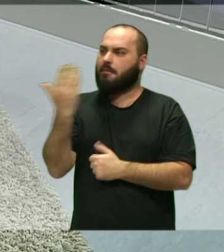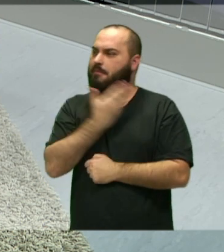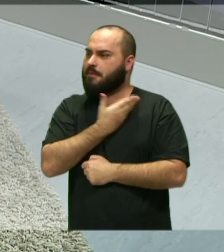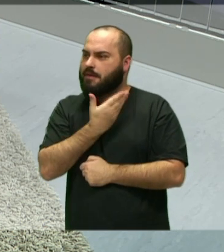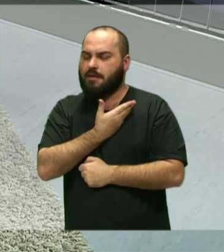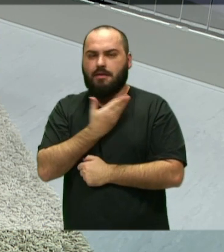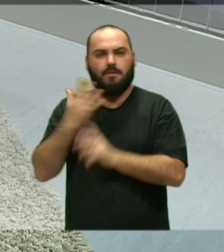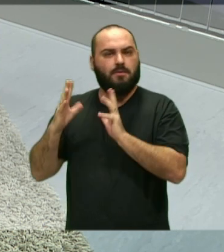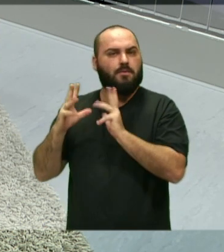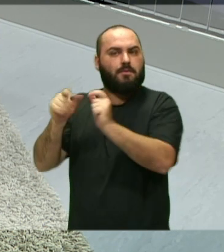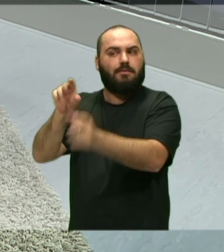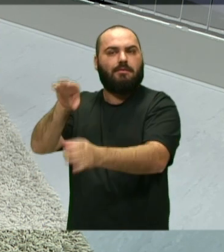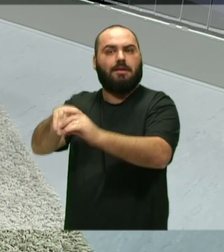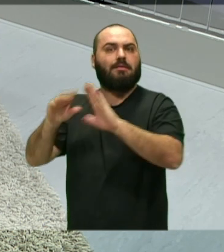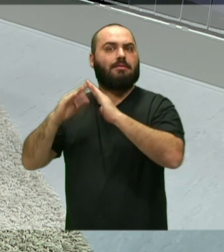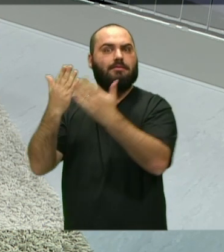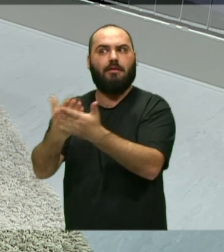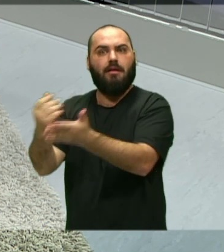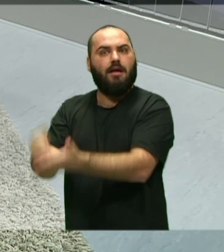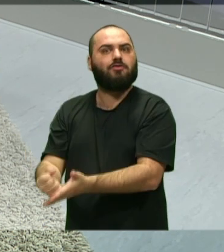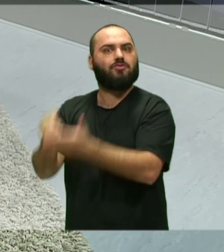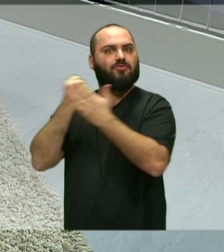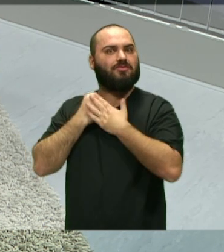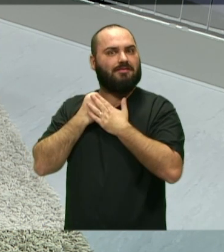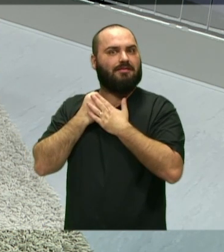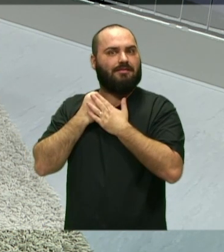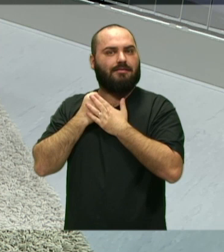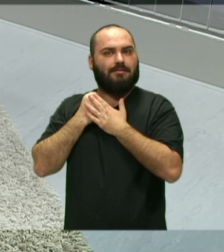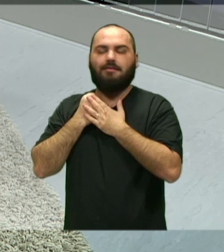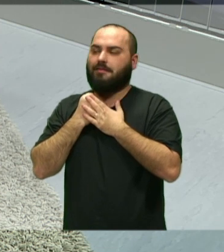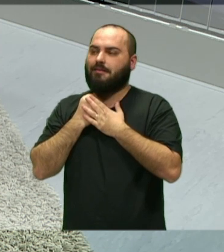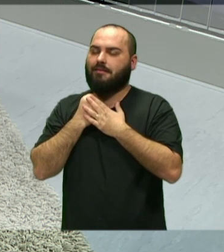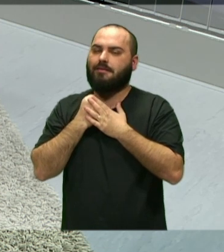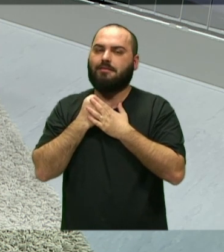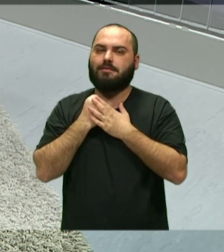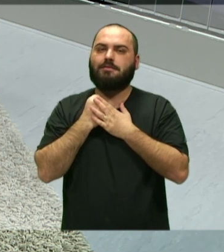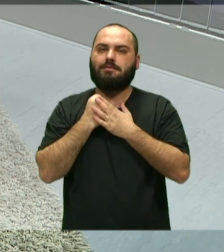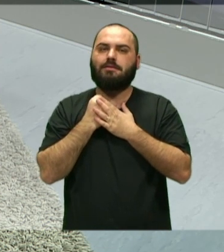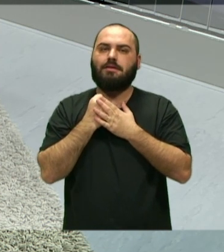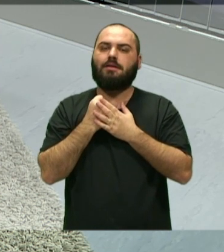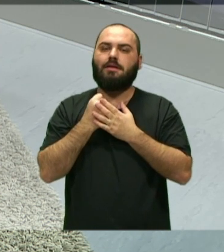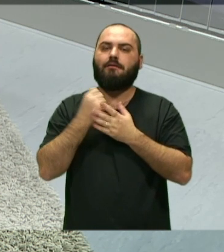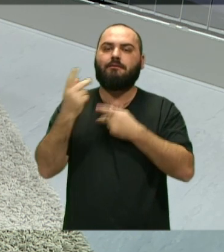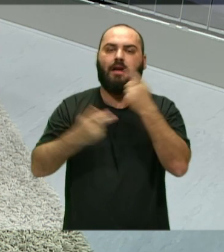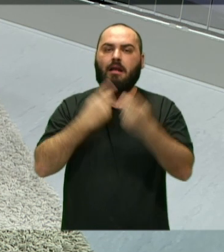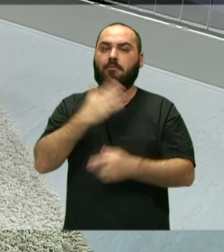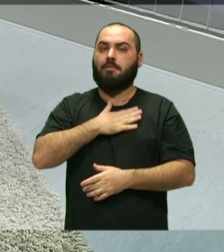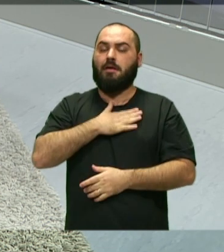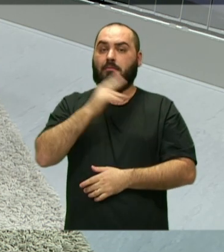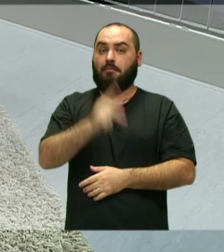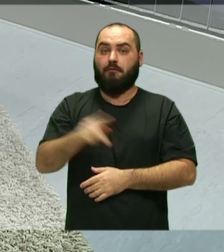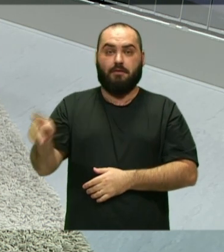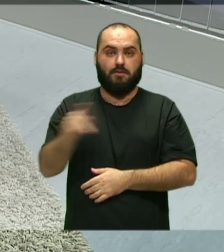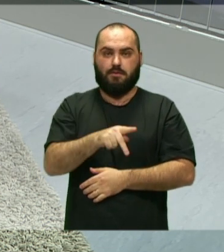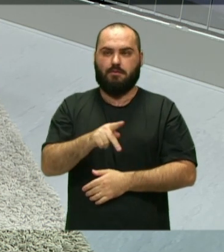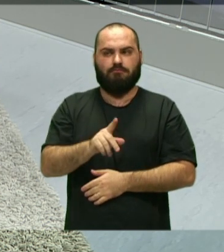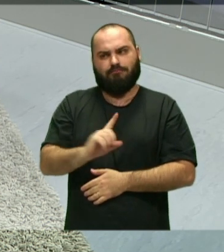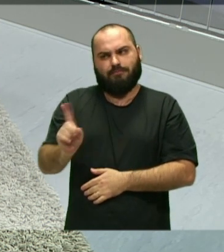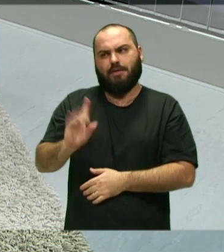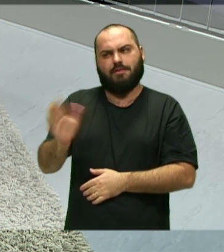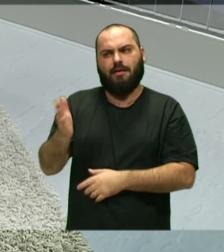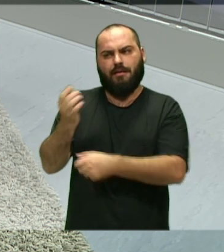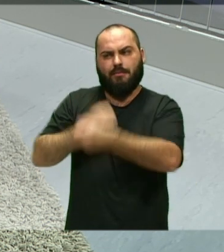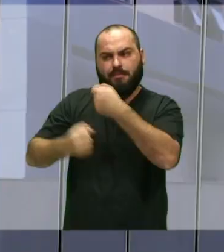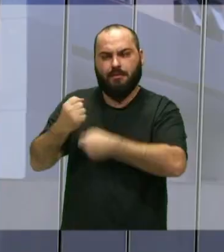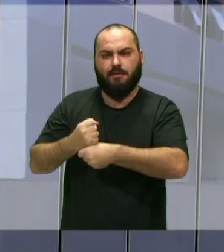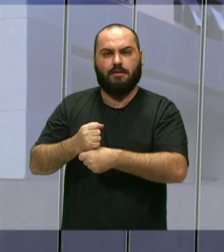tal, companheiros, então eu sempre gostei, queria falar especialmente pra minha professora, né, que ela não é mais professora que